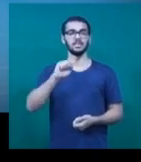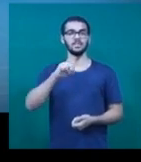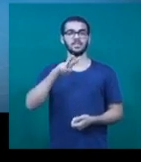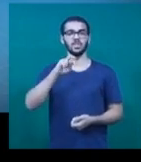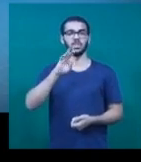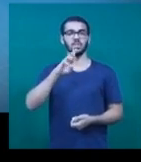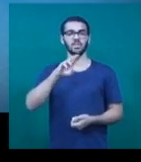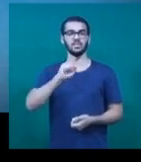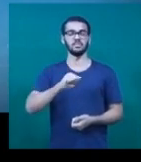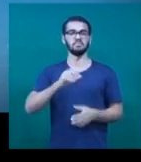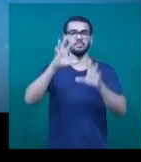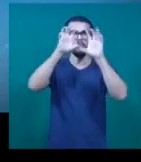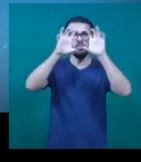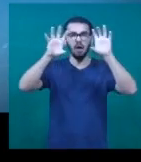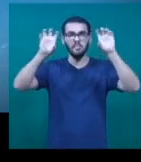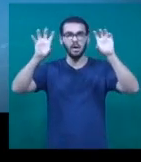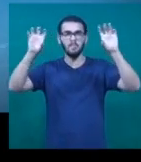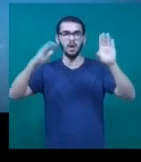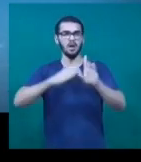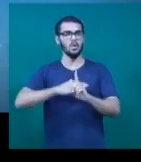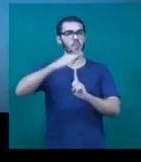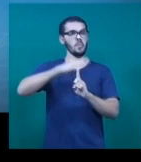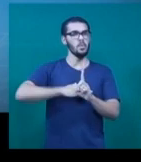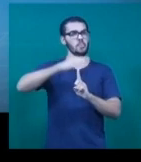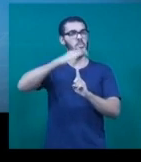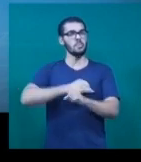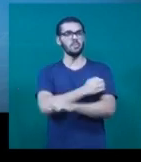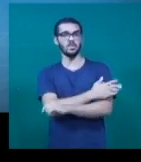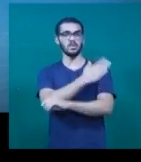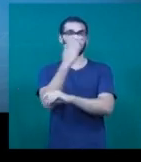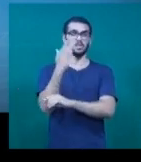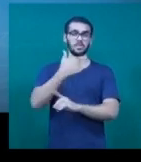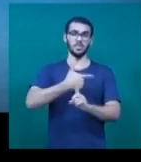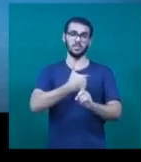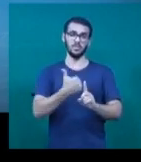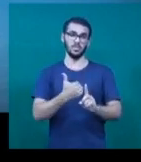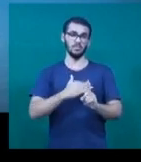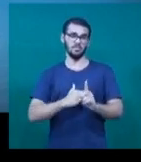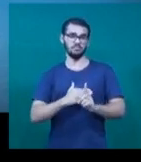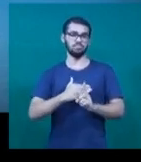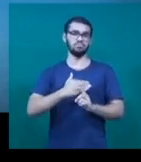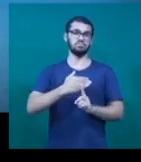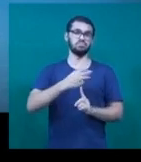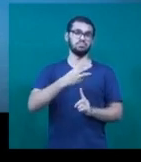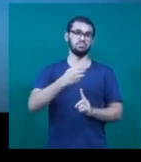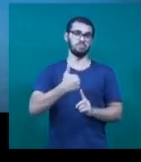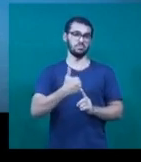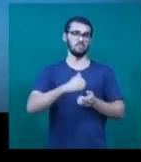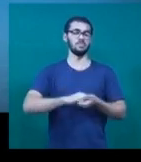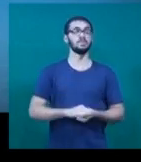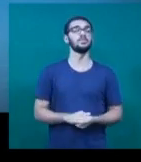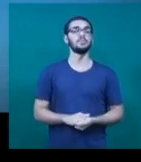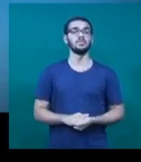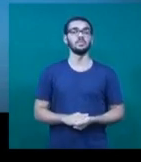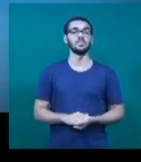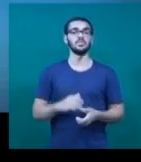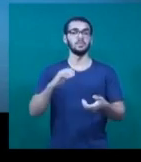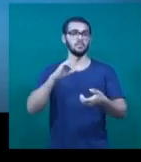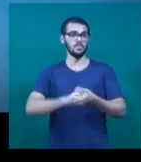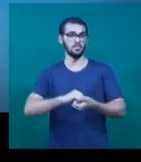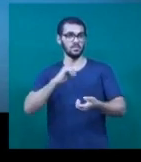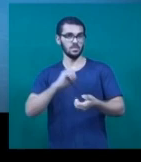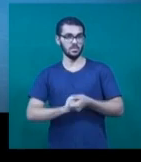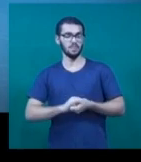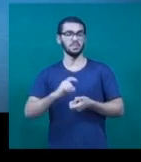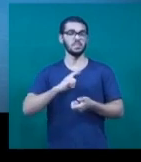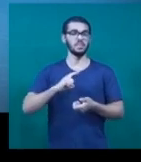tempo nublado e variação da temperatura ao longo do dia. Mínima de 21 e máxima de 31 graus. Em Monte Carmelo, a